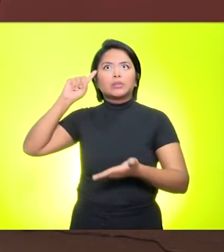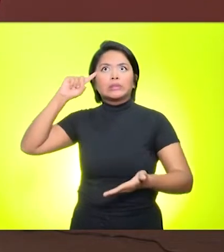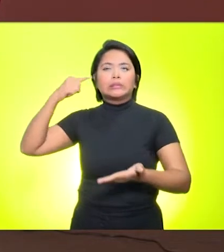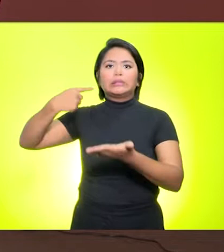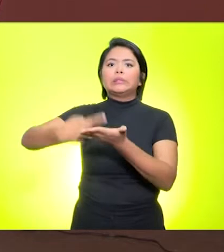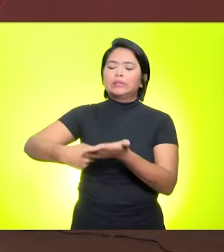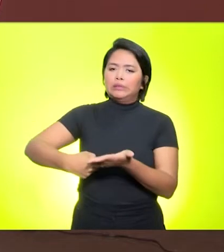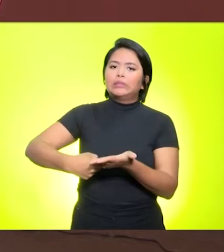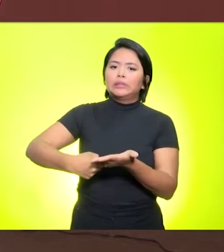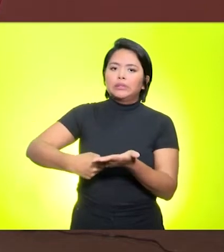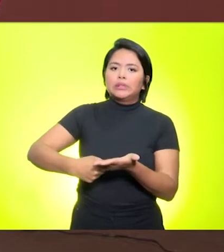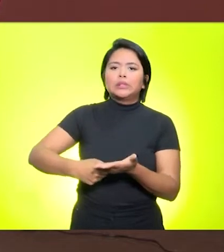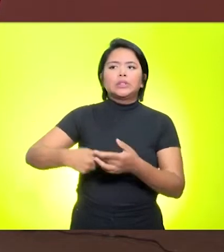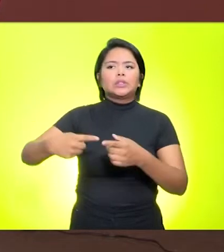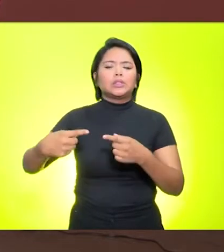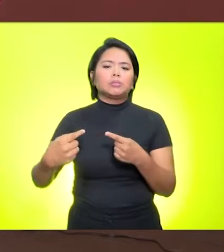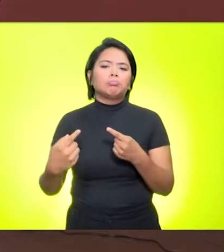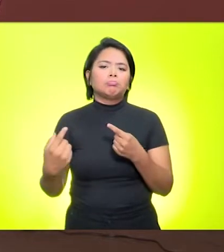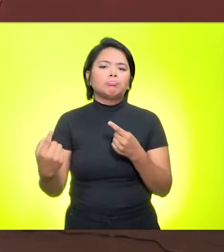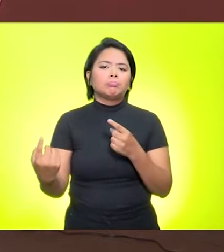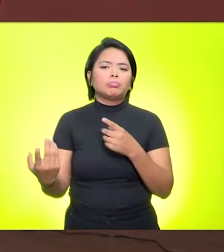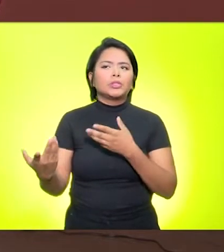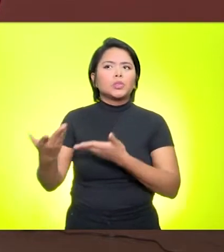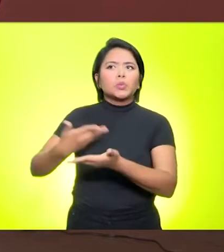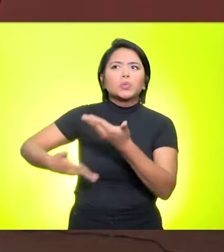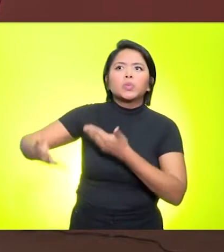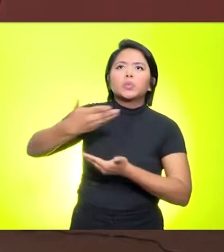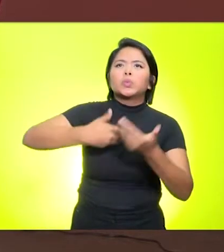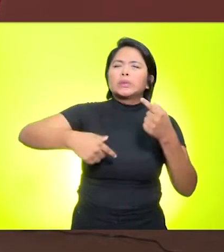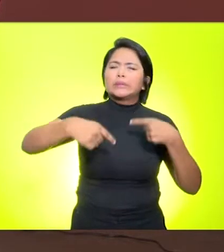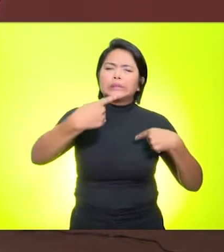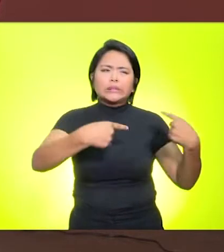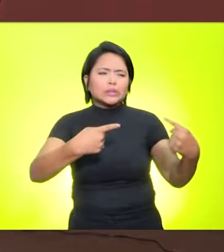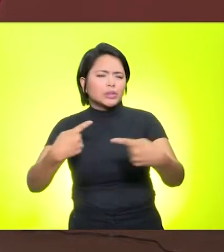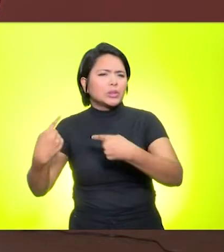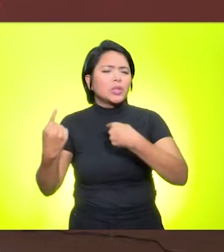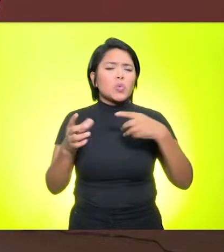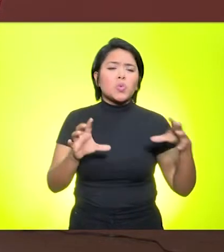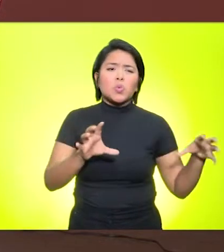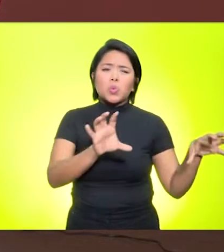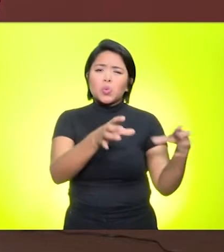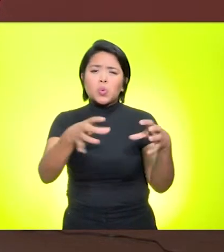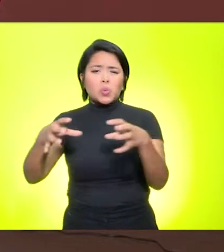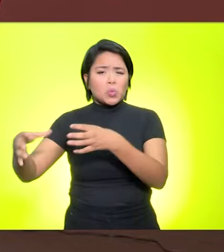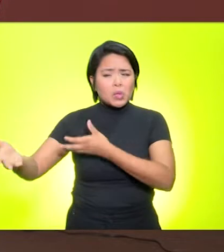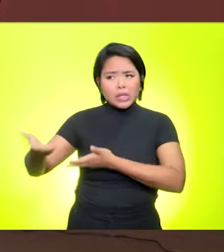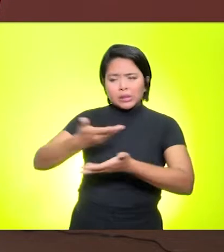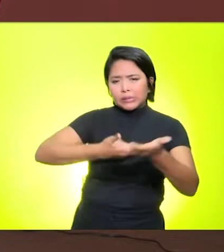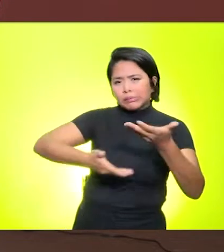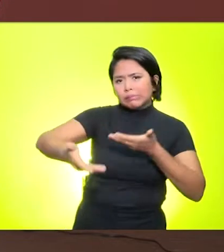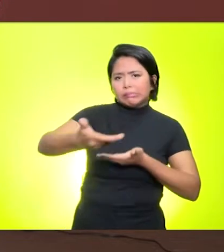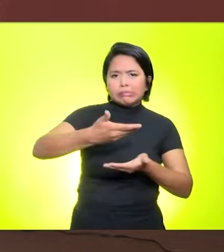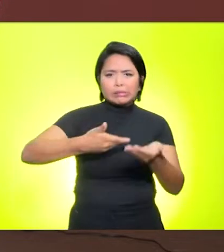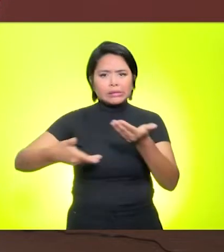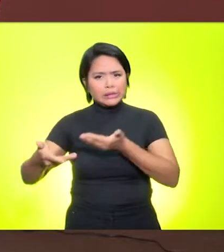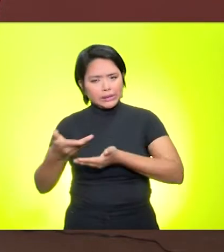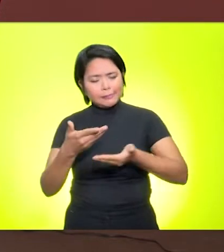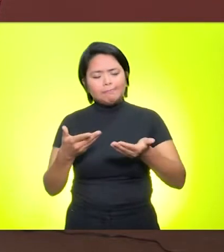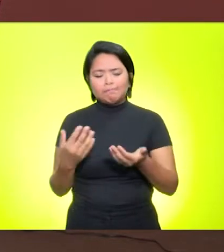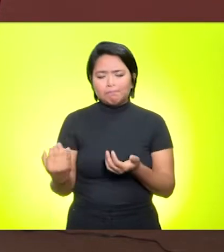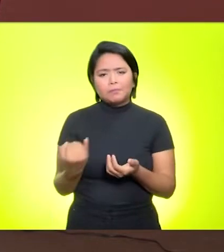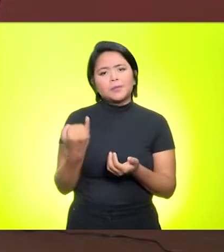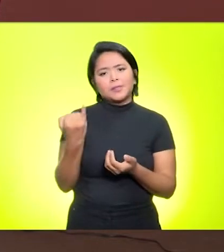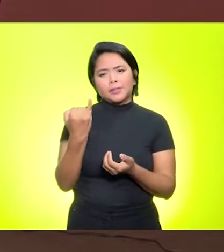tomar, diante de muito diálogo, muita discussão, grupos interagindo de forma bem